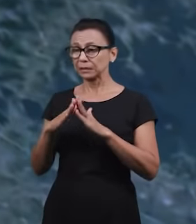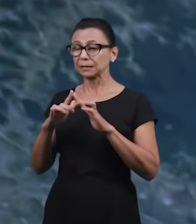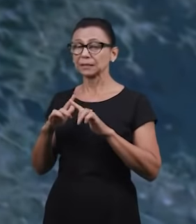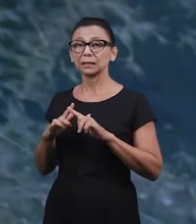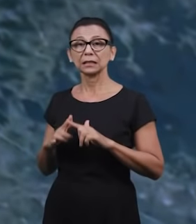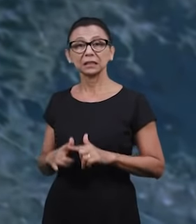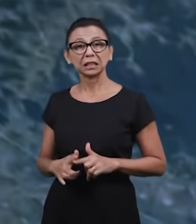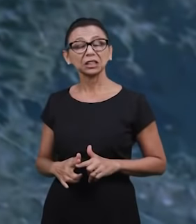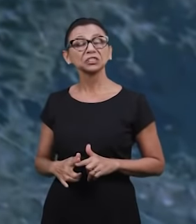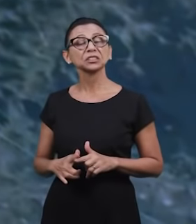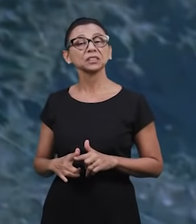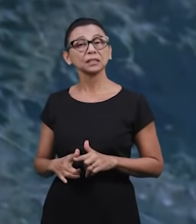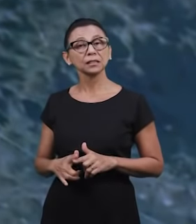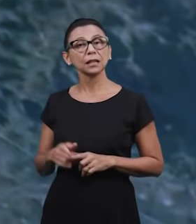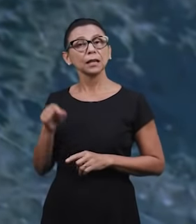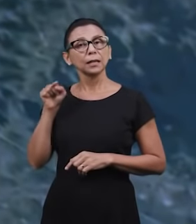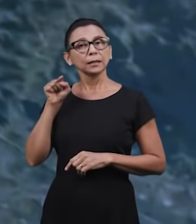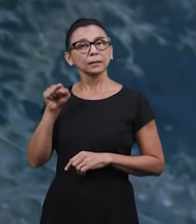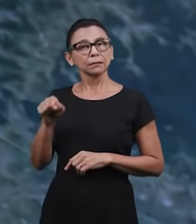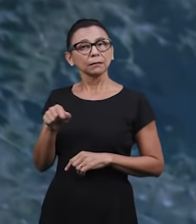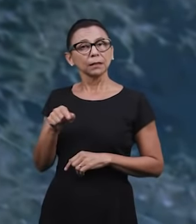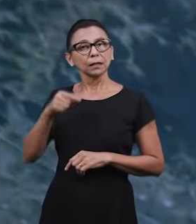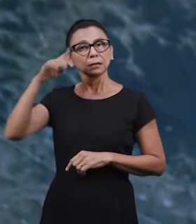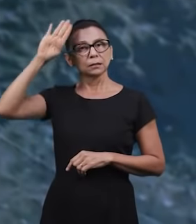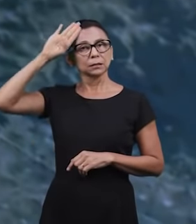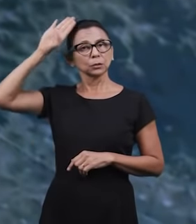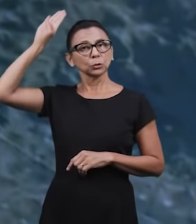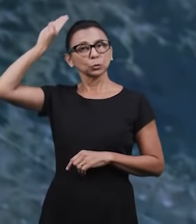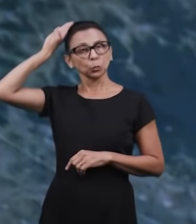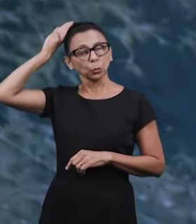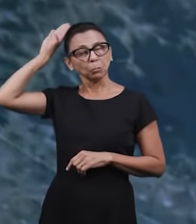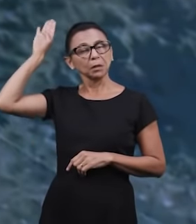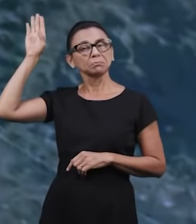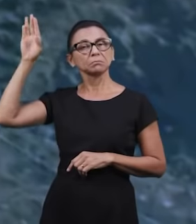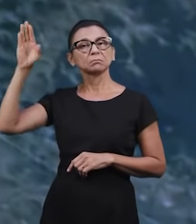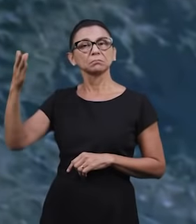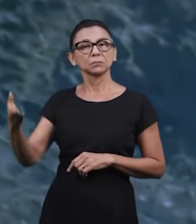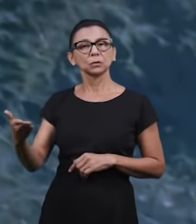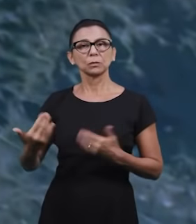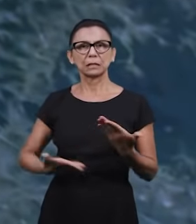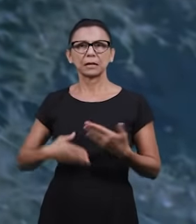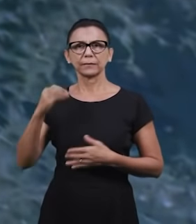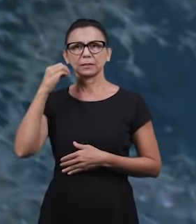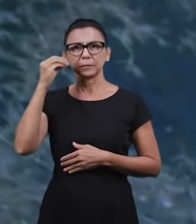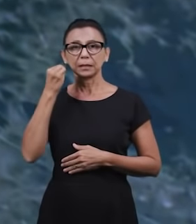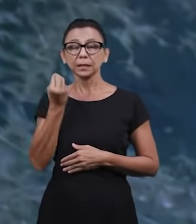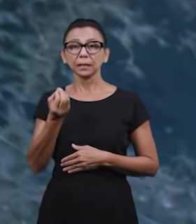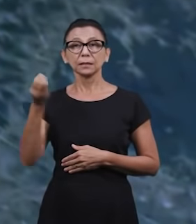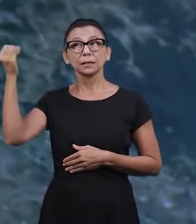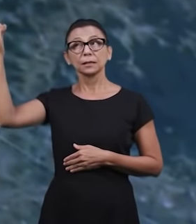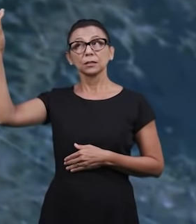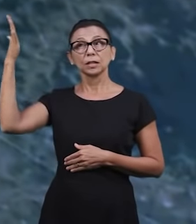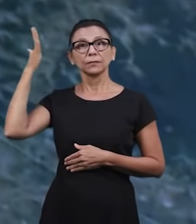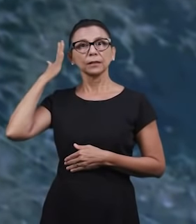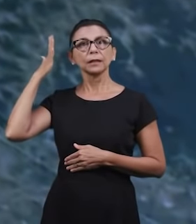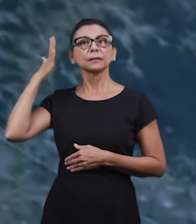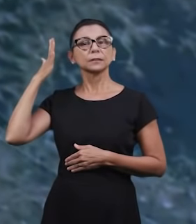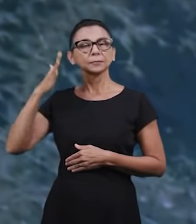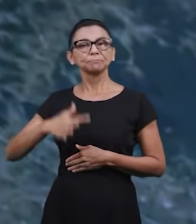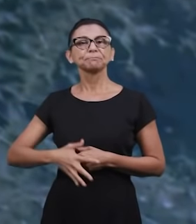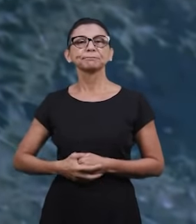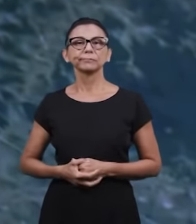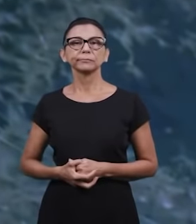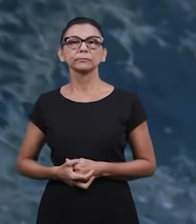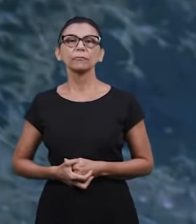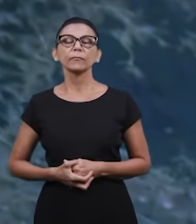e que os irmãos estão tendo experiências de revelação na palavra. Louvado seja o